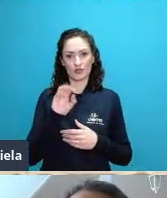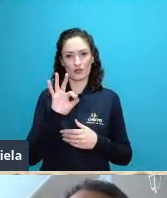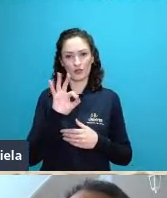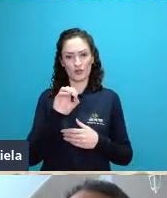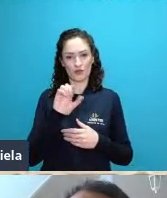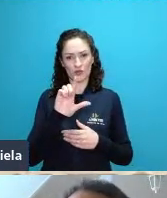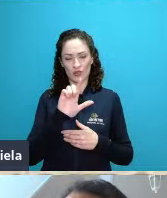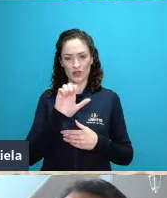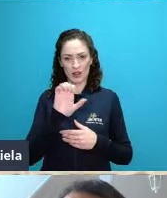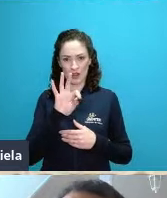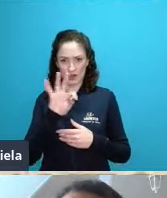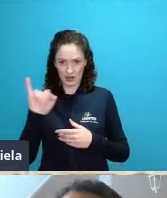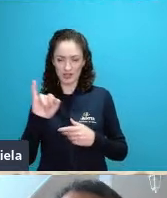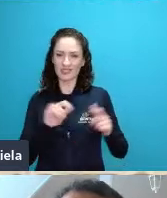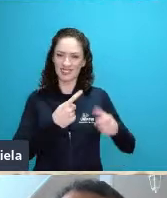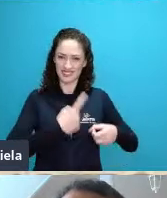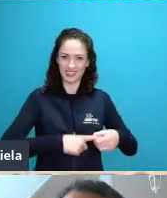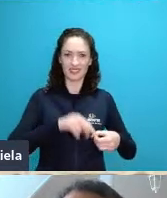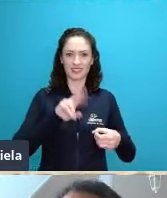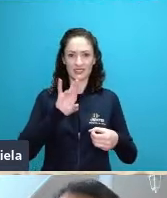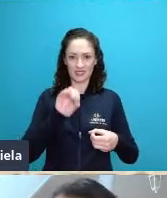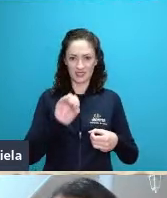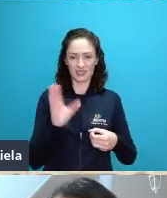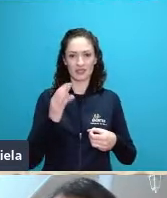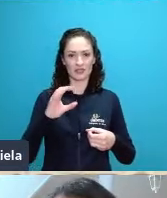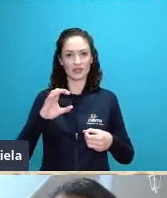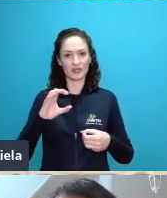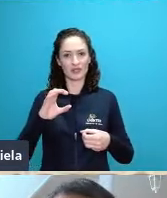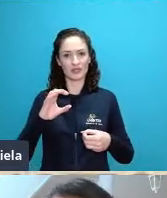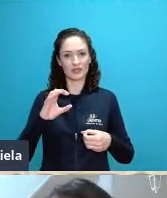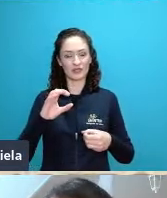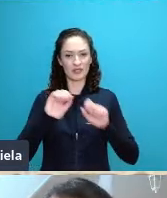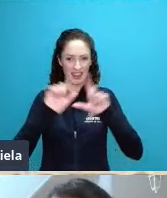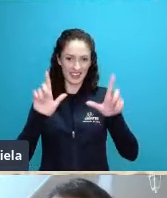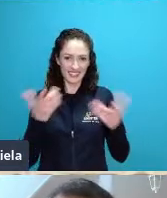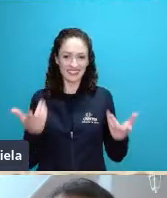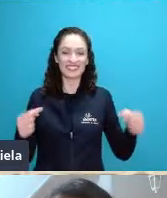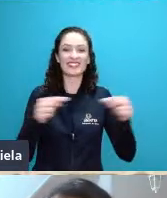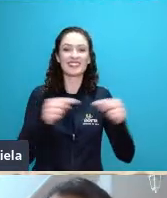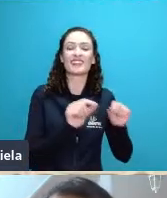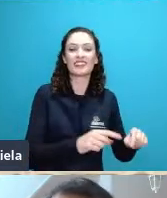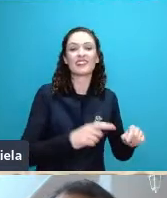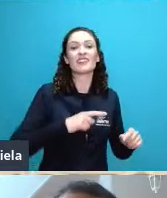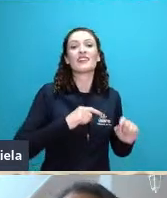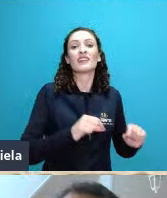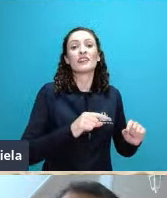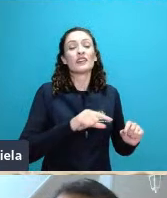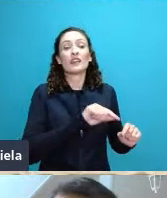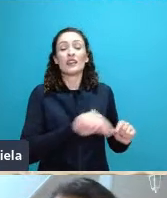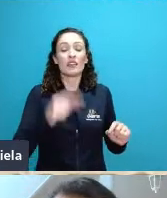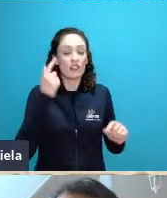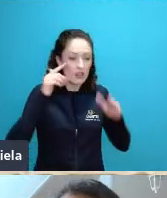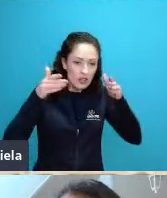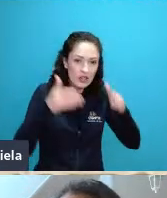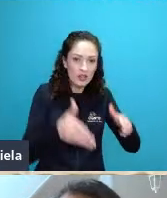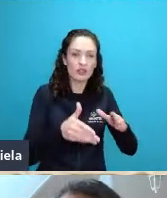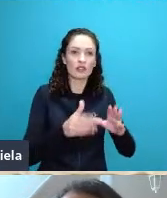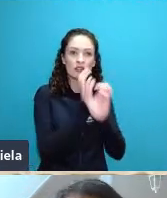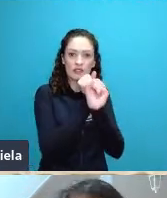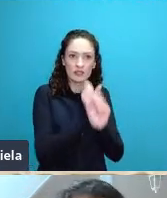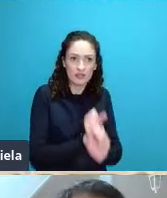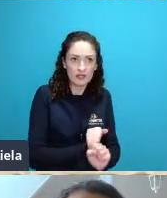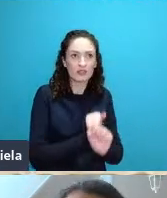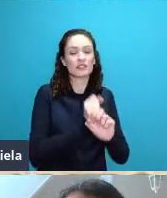como no Brasil o reduto da geografia quantitativa então ela sempre foi vista e